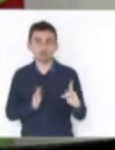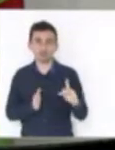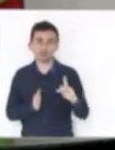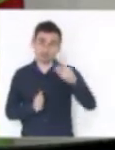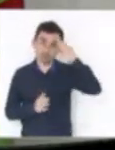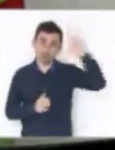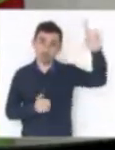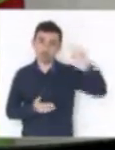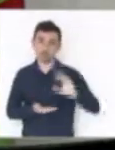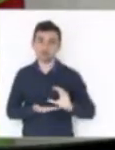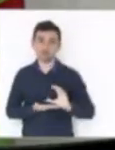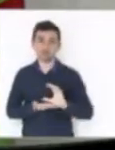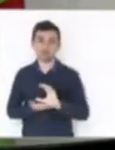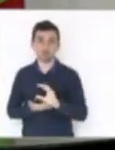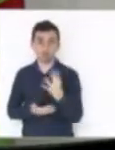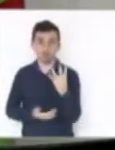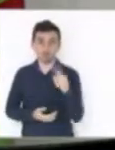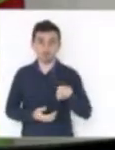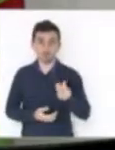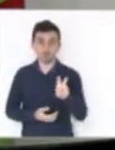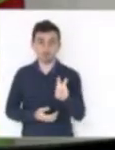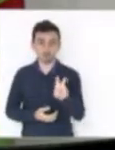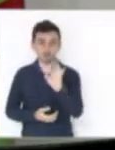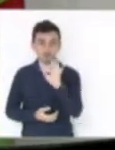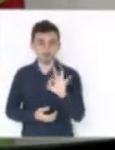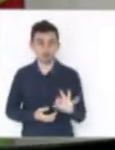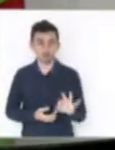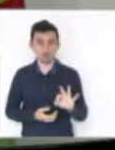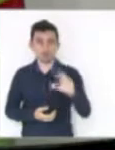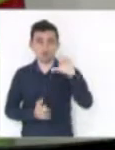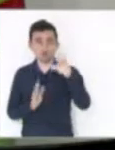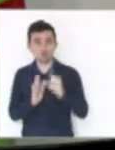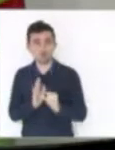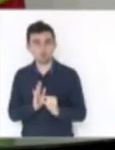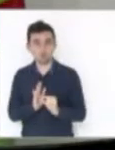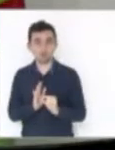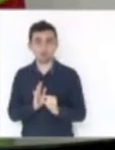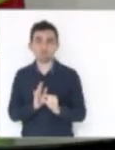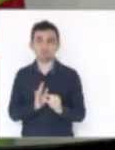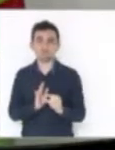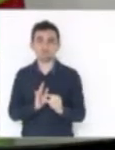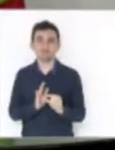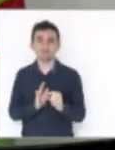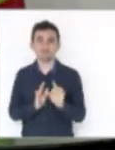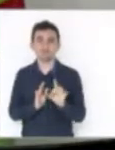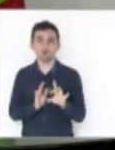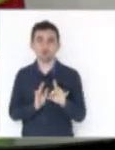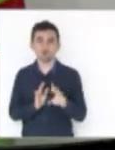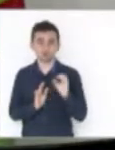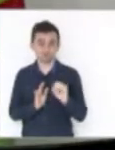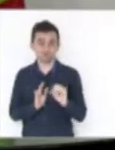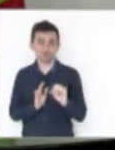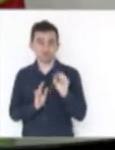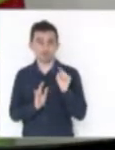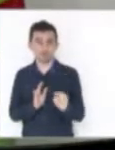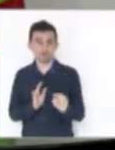patronal de 4,5% para apenas 0